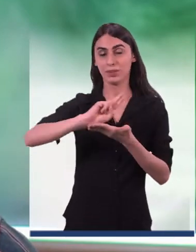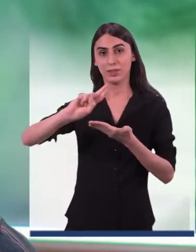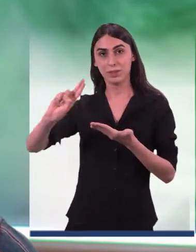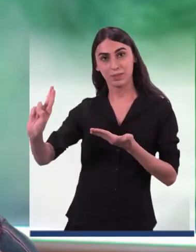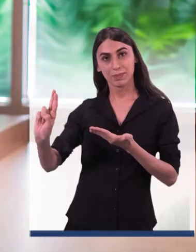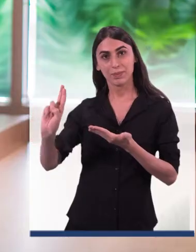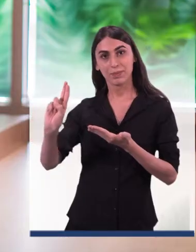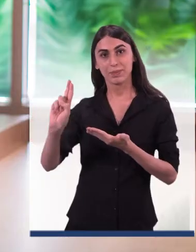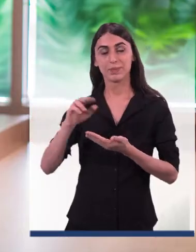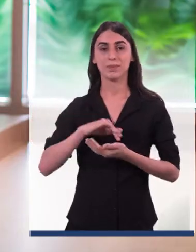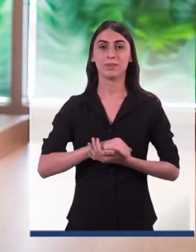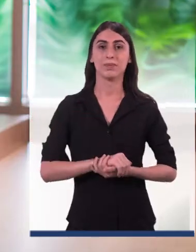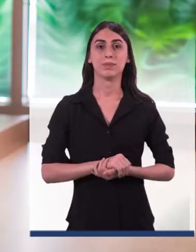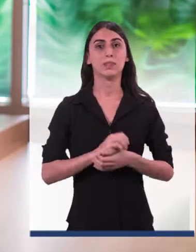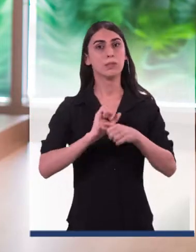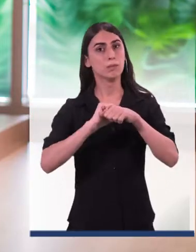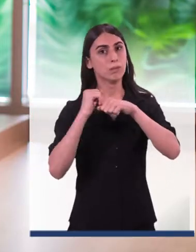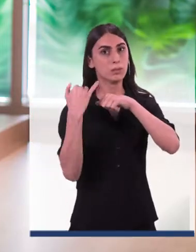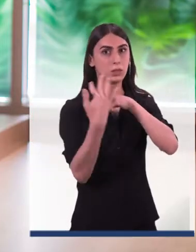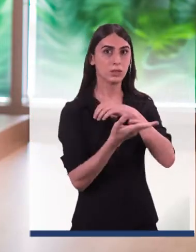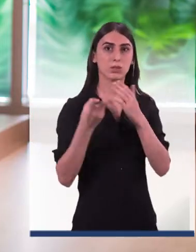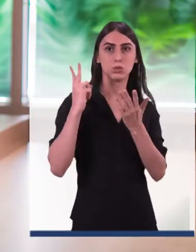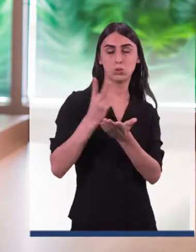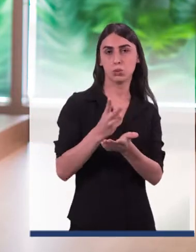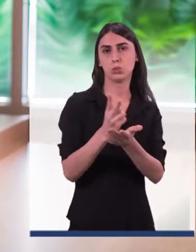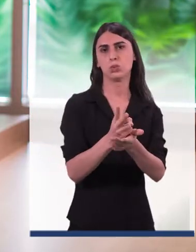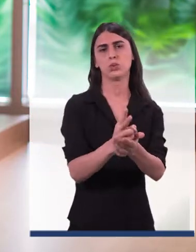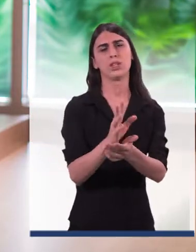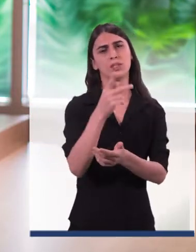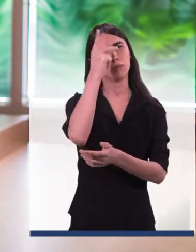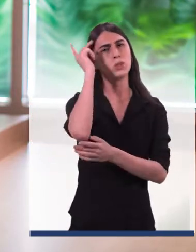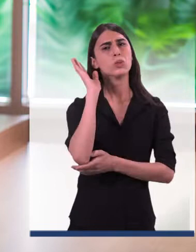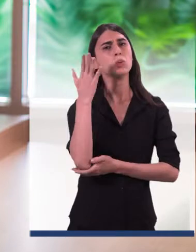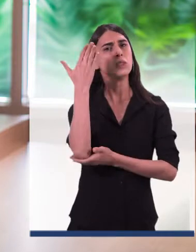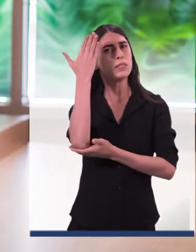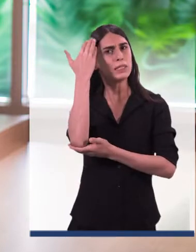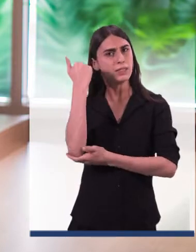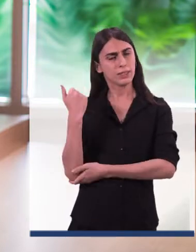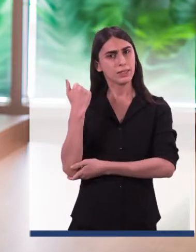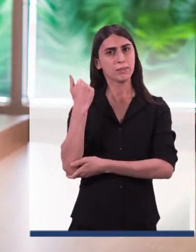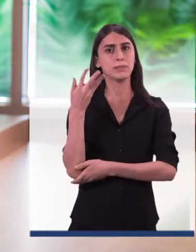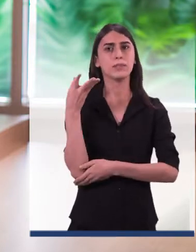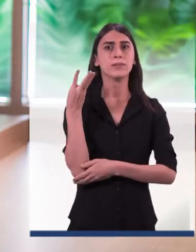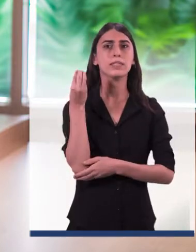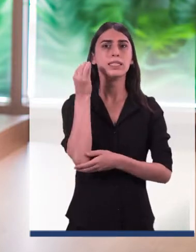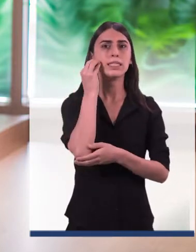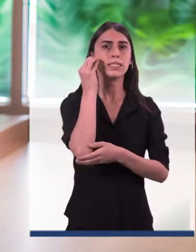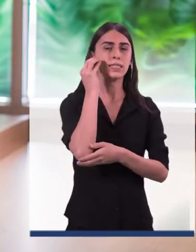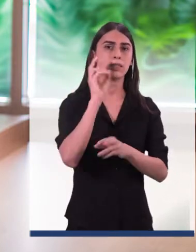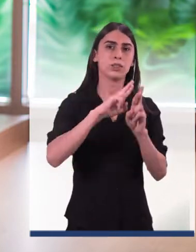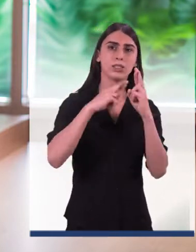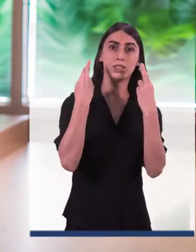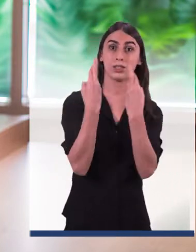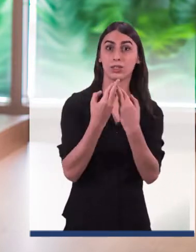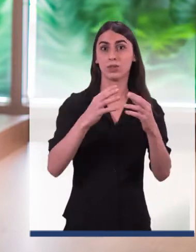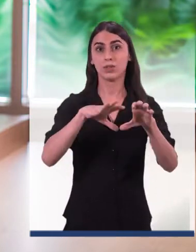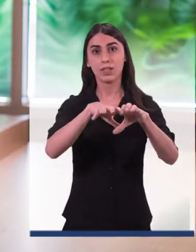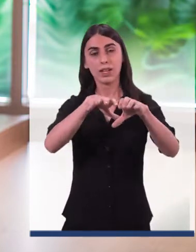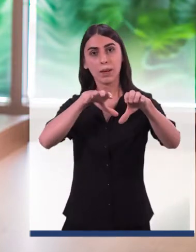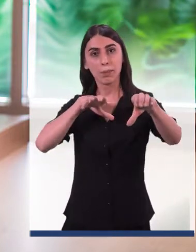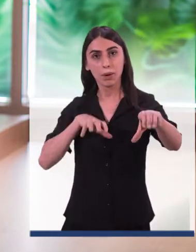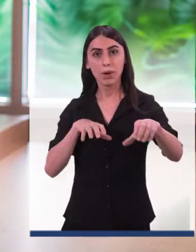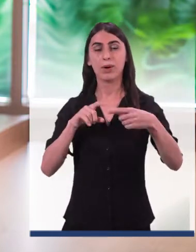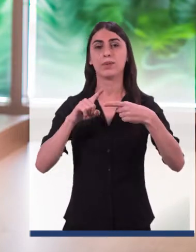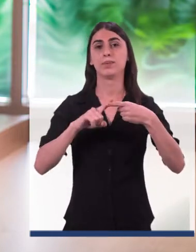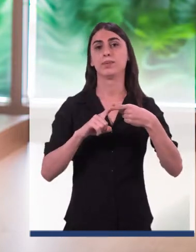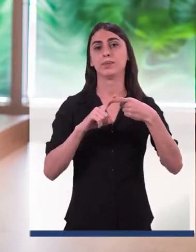universitária. Que a pandemia continuou, todos já sabem, e isso nos levou a fazer várias reuniões de maneira remota.